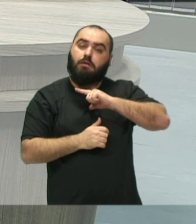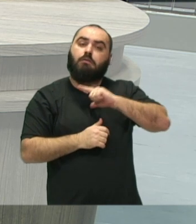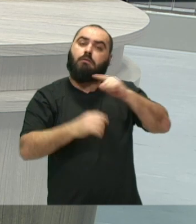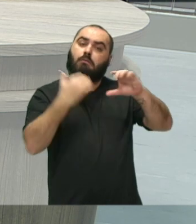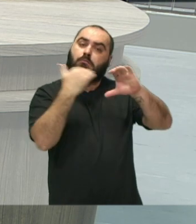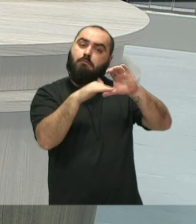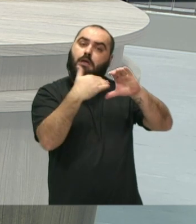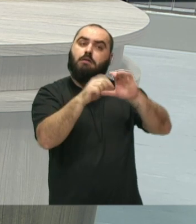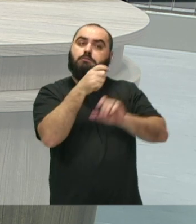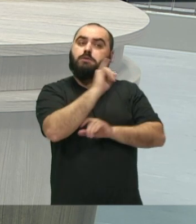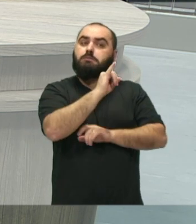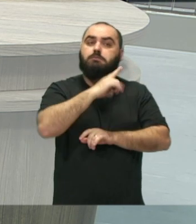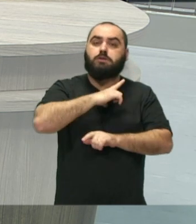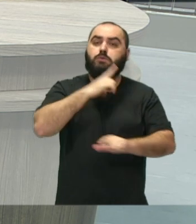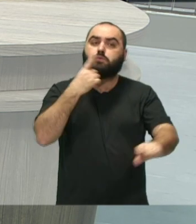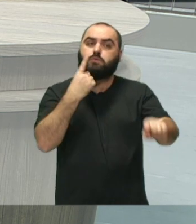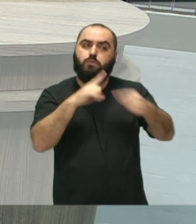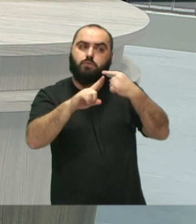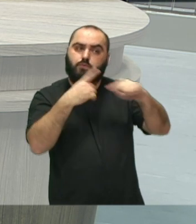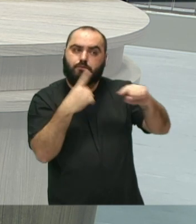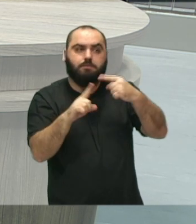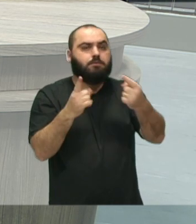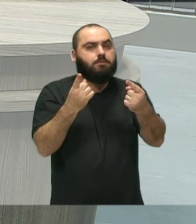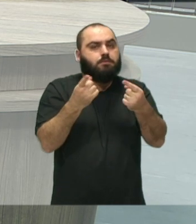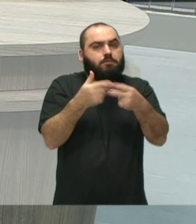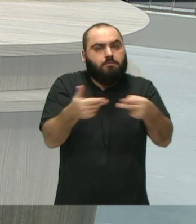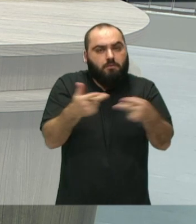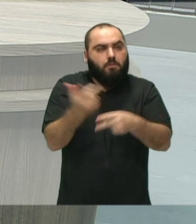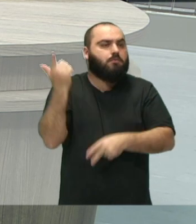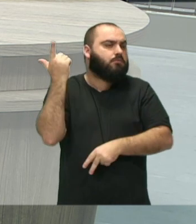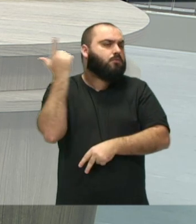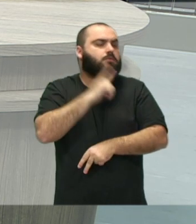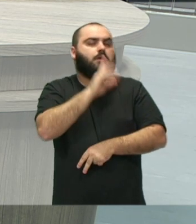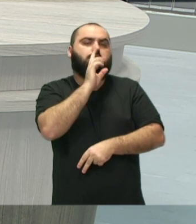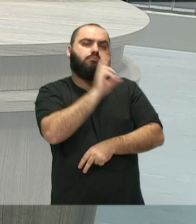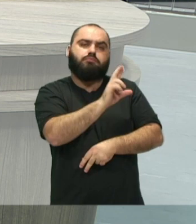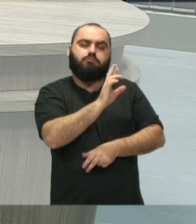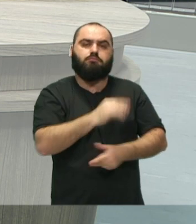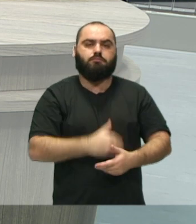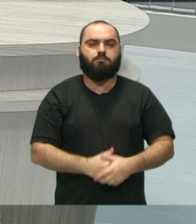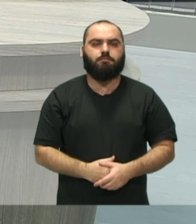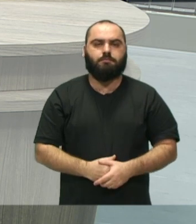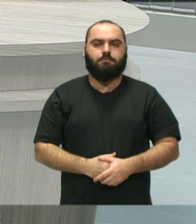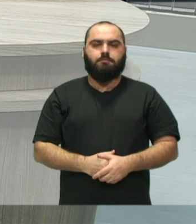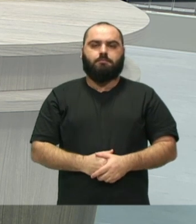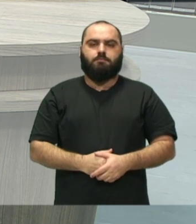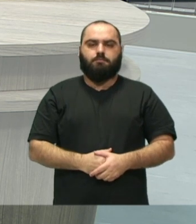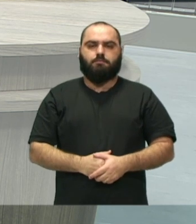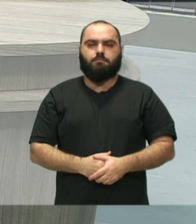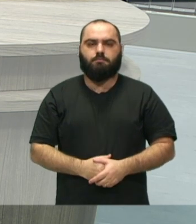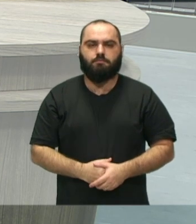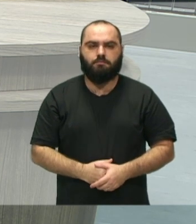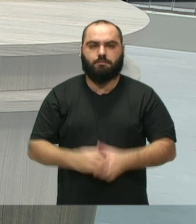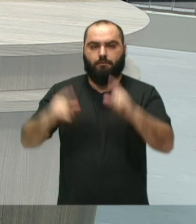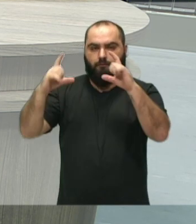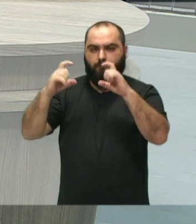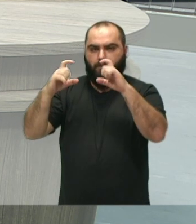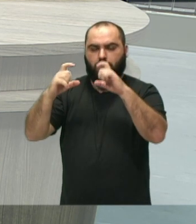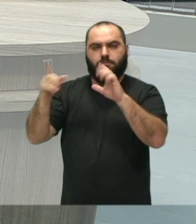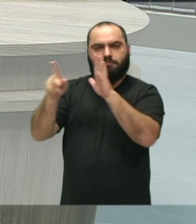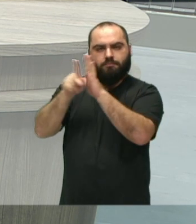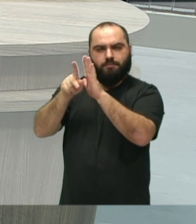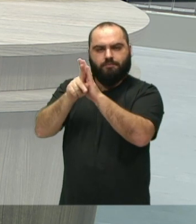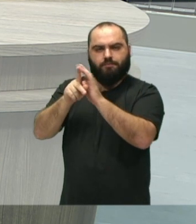específica, quiser nos escrever, a gente prontamente responde. Elezer, as fotos que a equipe está passando ali,